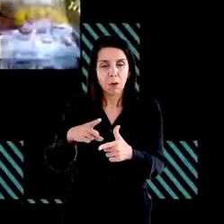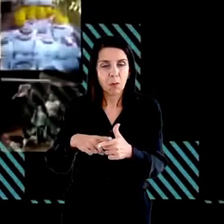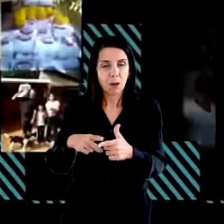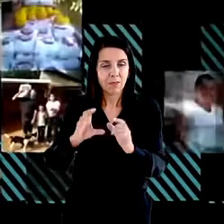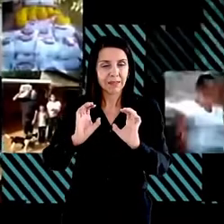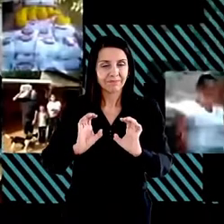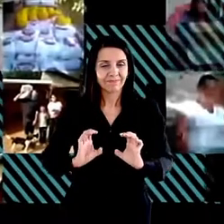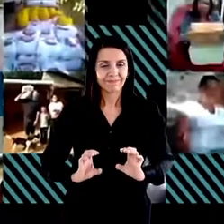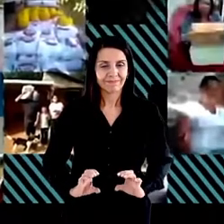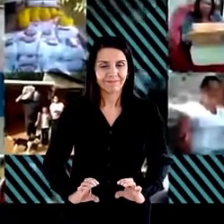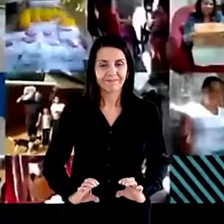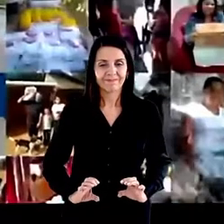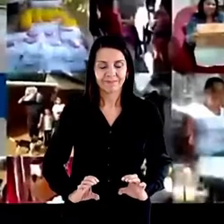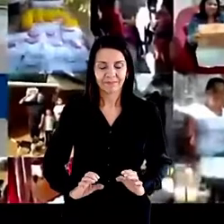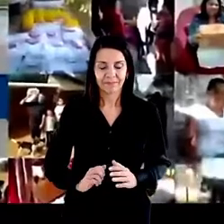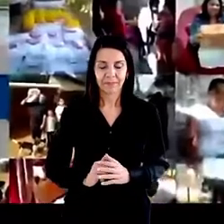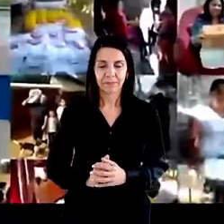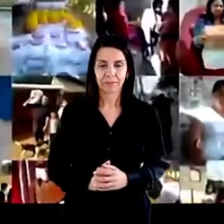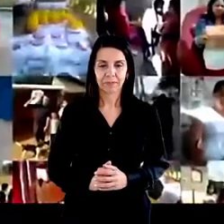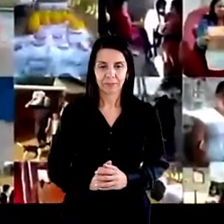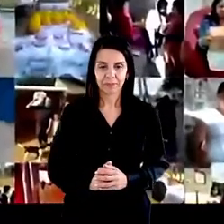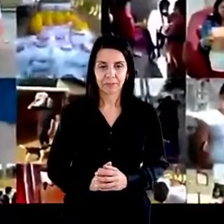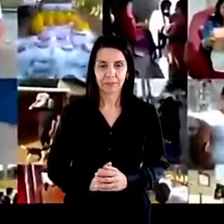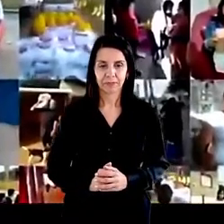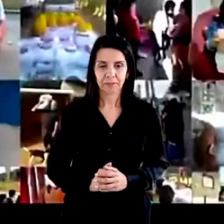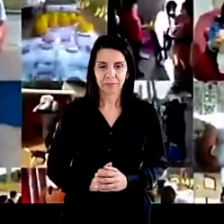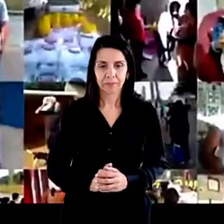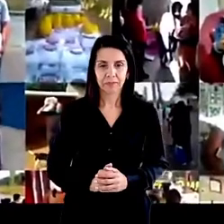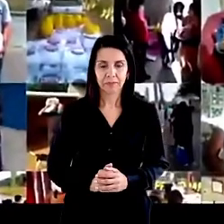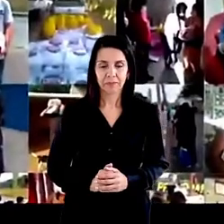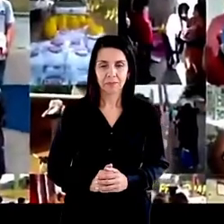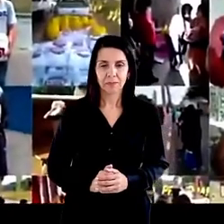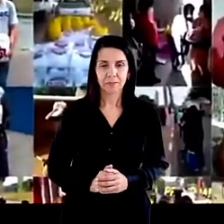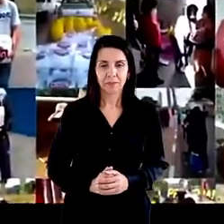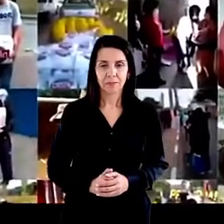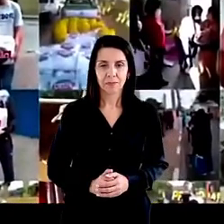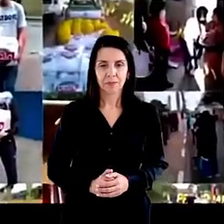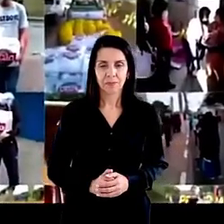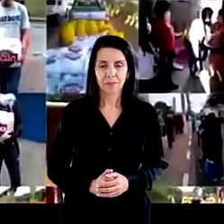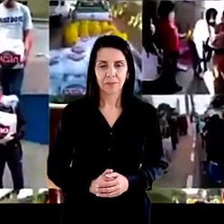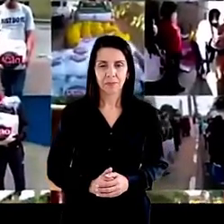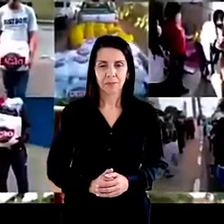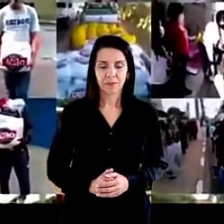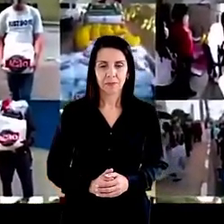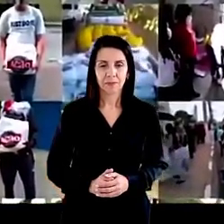professora, que uma rencontrante unha